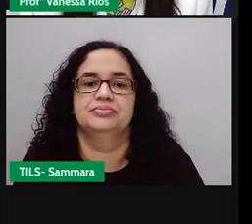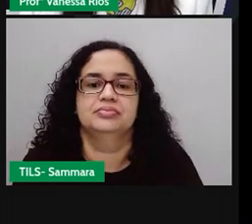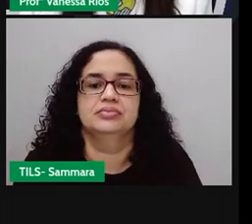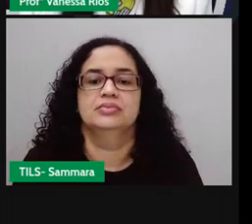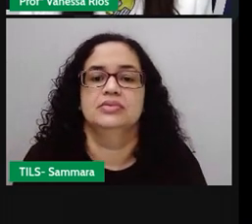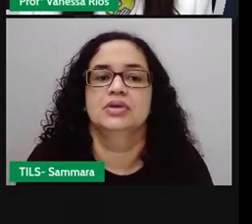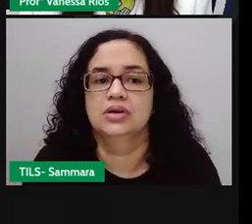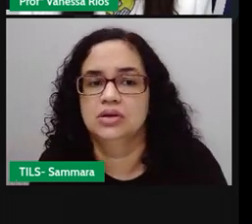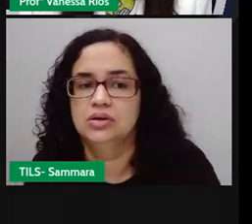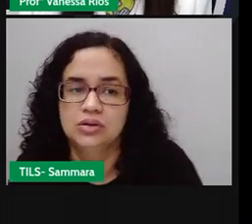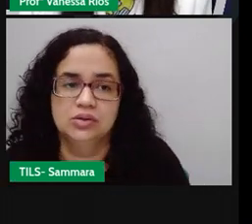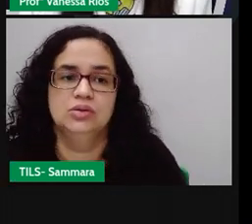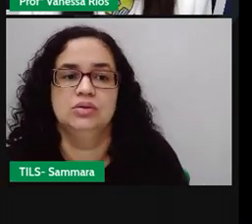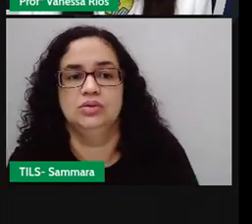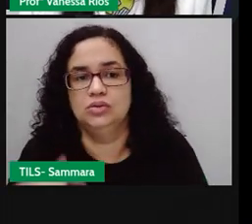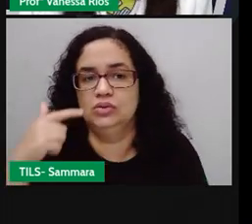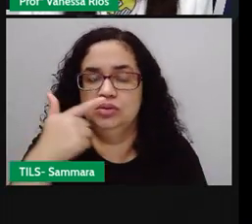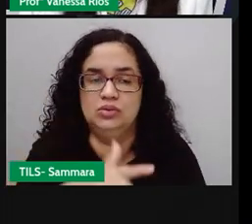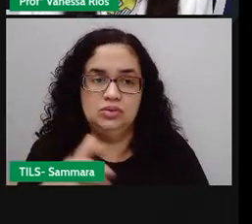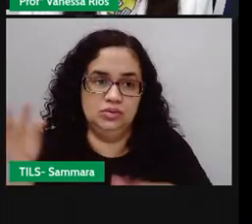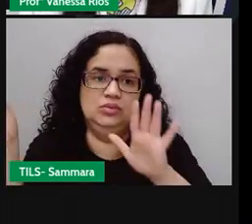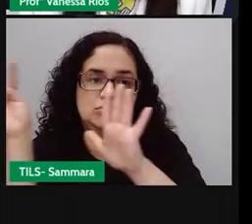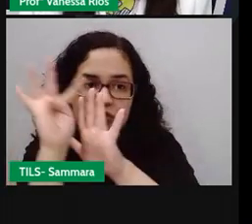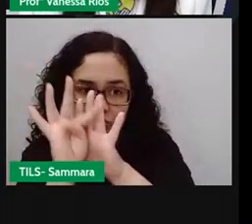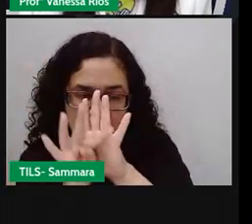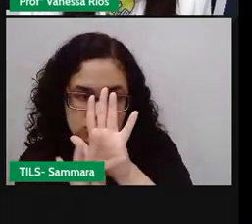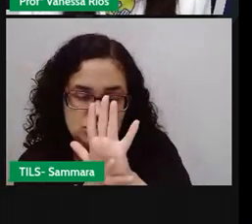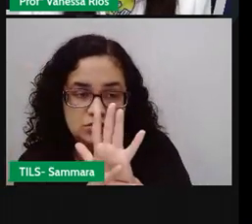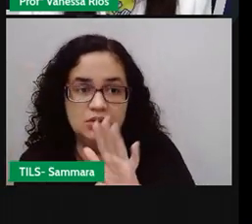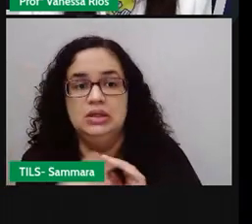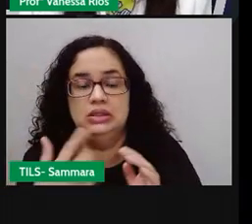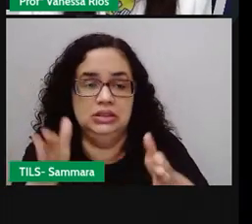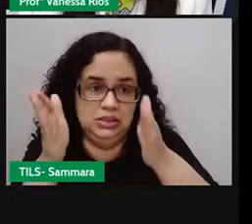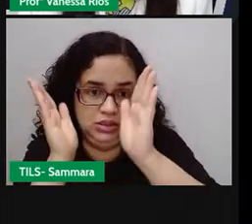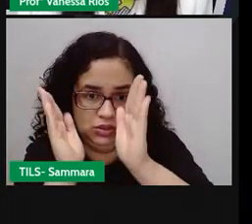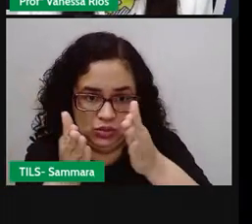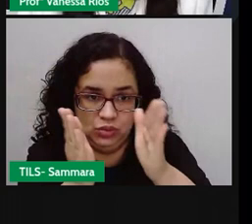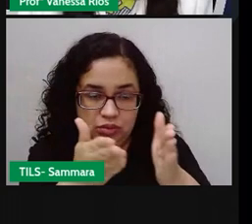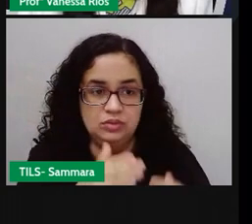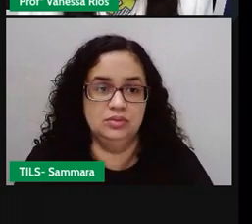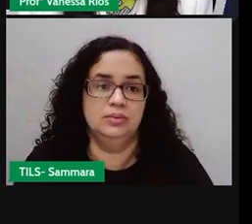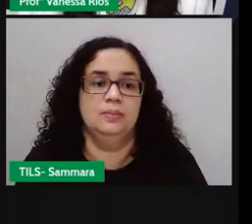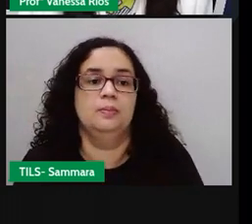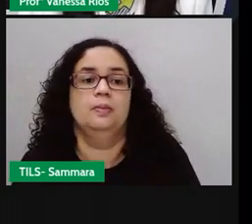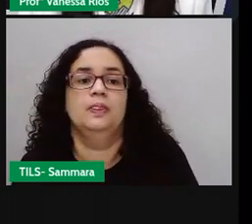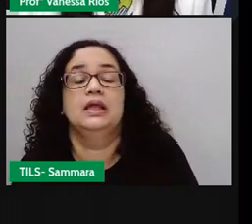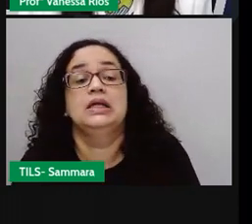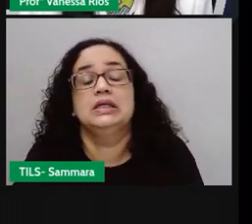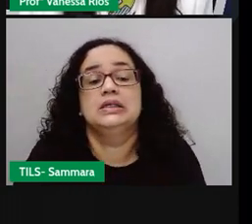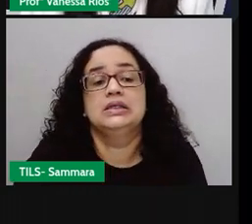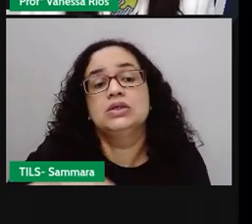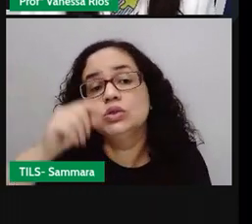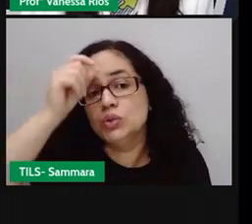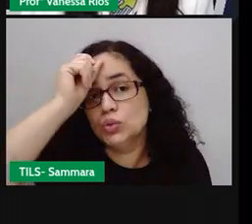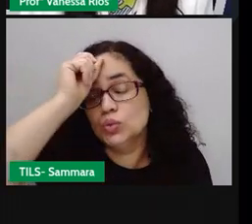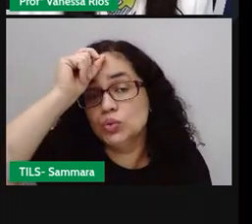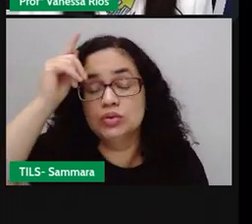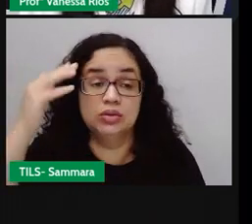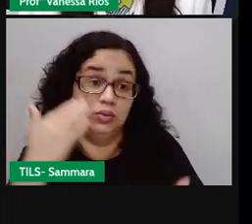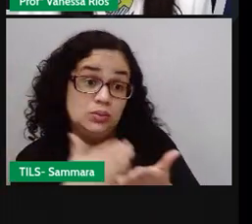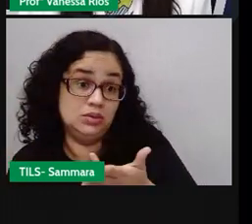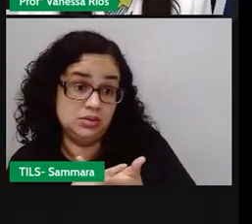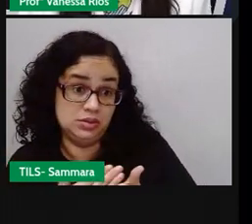Novamente aí, mais um trecho do texto fora da ordem. Se a gente fosse ter uma ideia entre início,